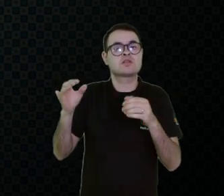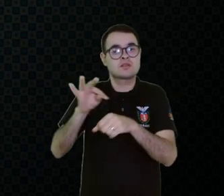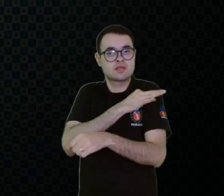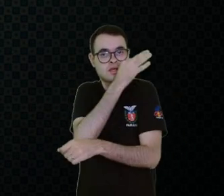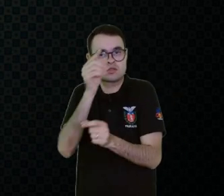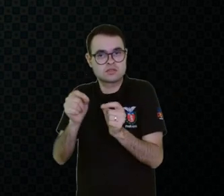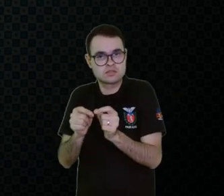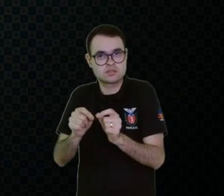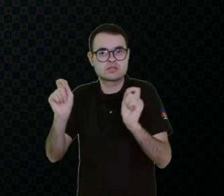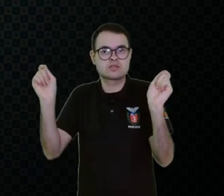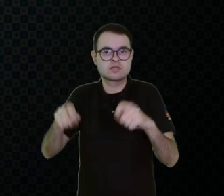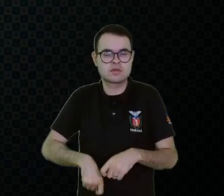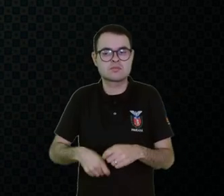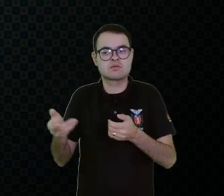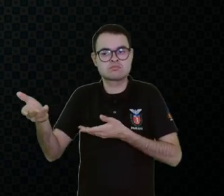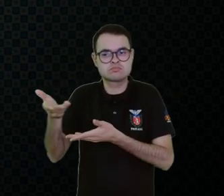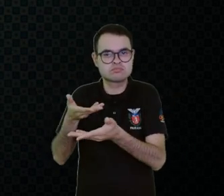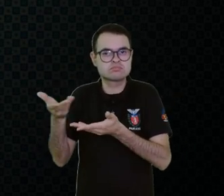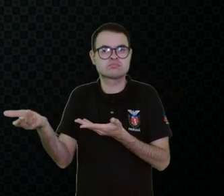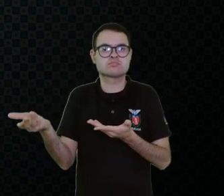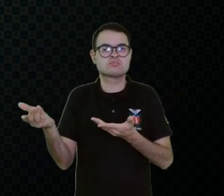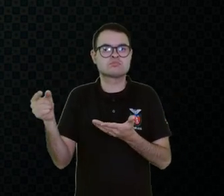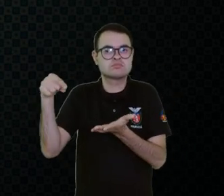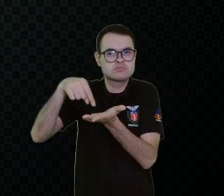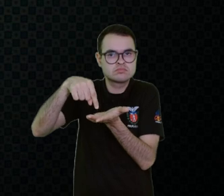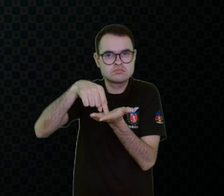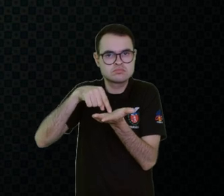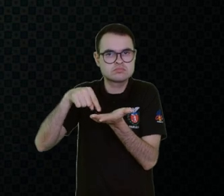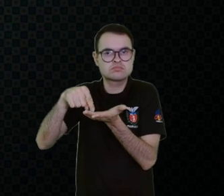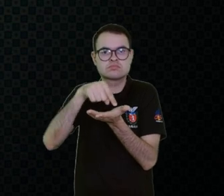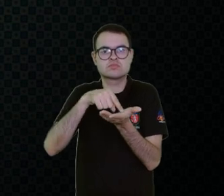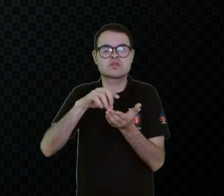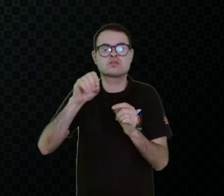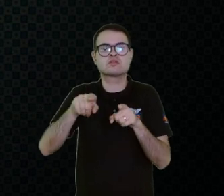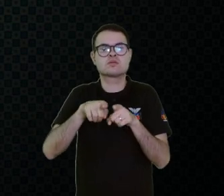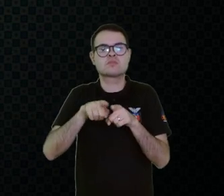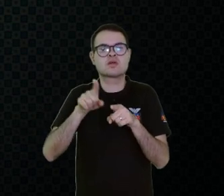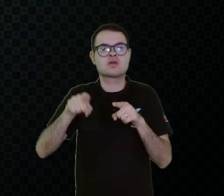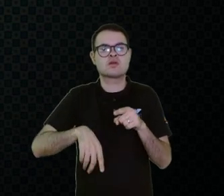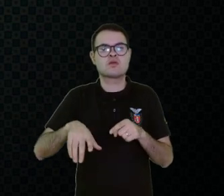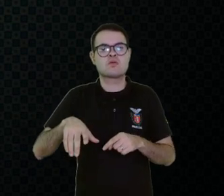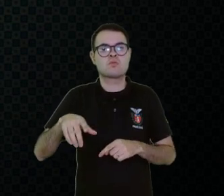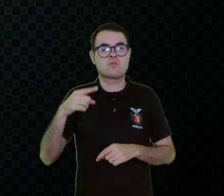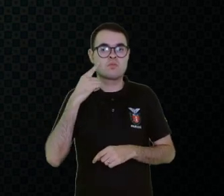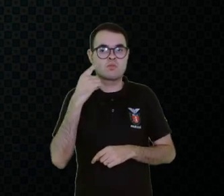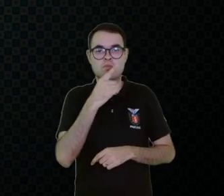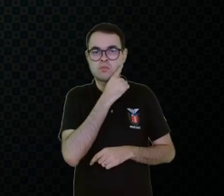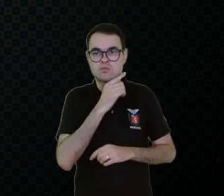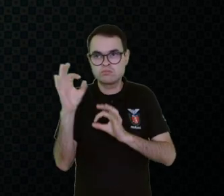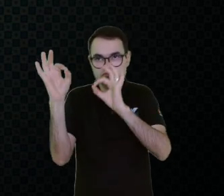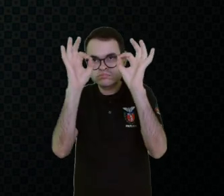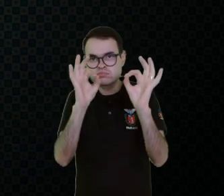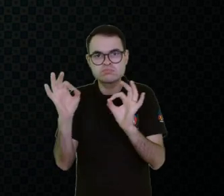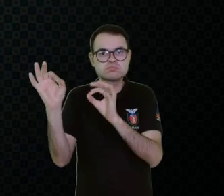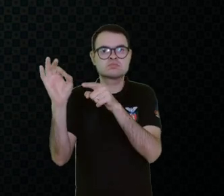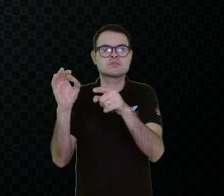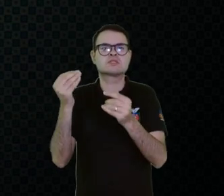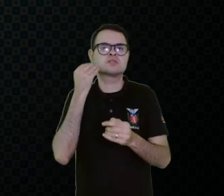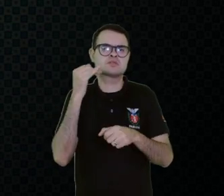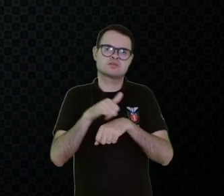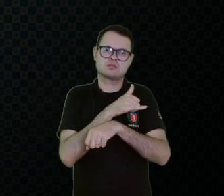eu posso apontar com a mão, eu posso usar ponteiras, até um rastreador de movimento ocular. E a estratégia, né, gente?